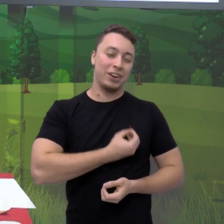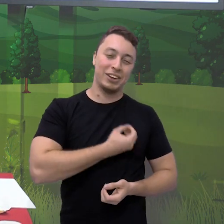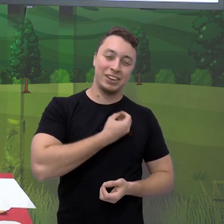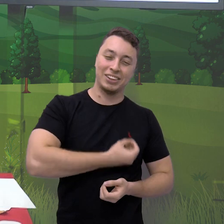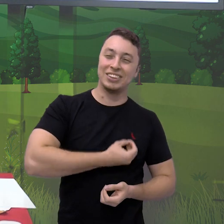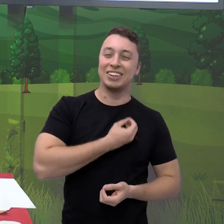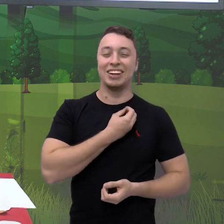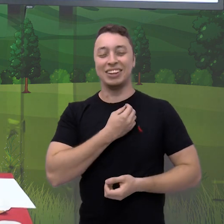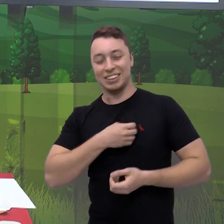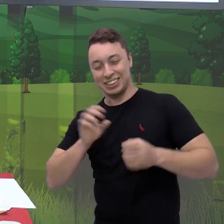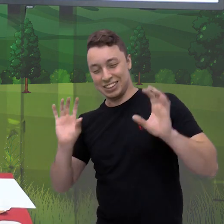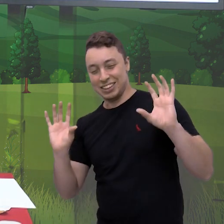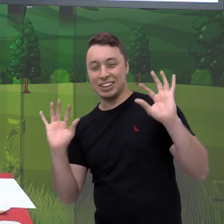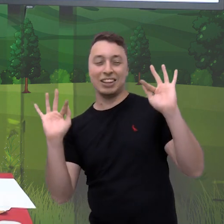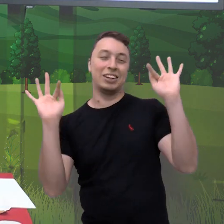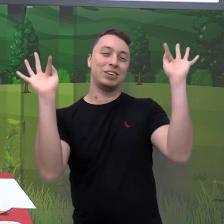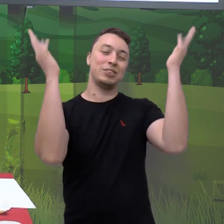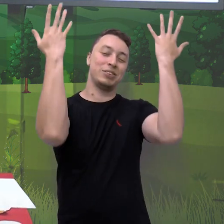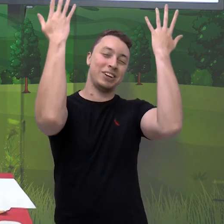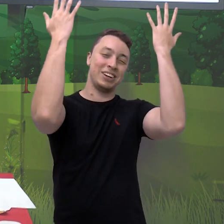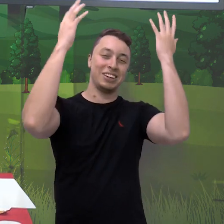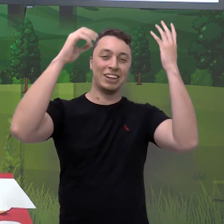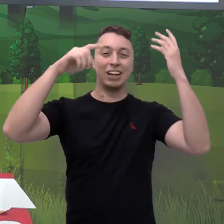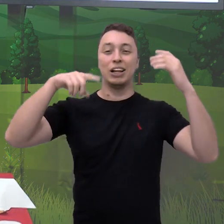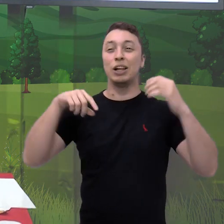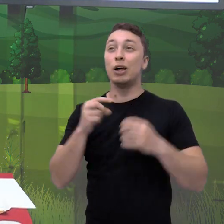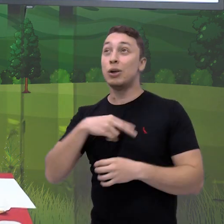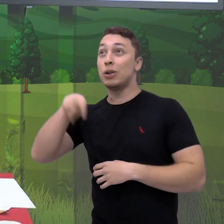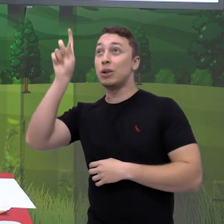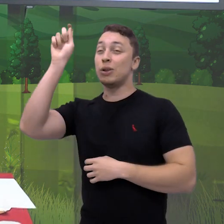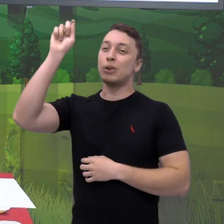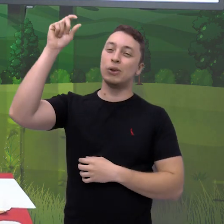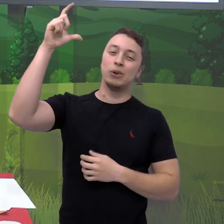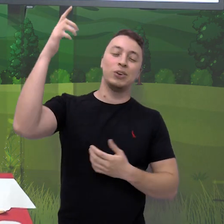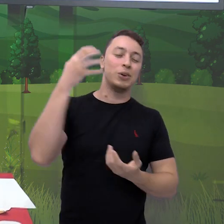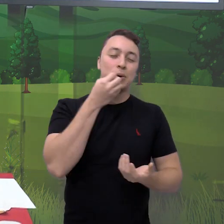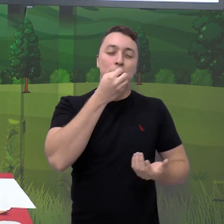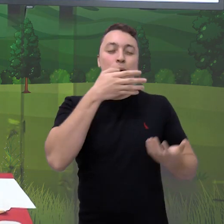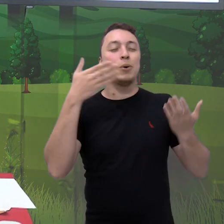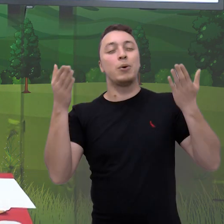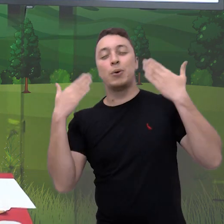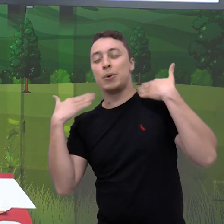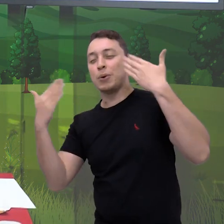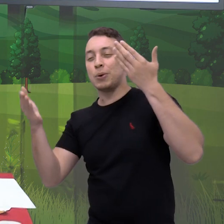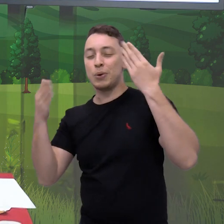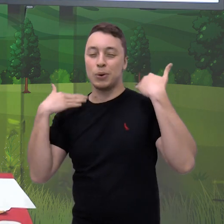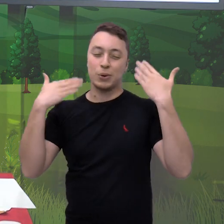festa, é luz do sol, é verão, é bug na areia, voar no